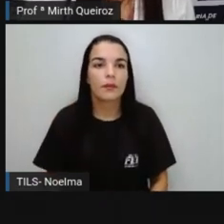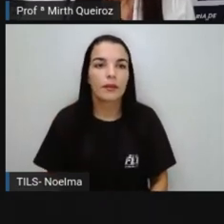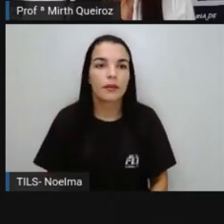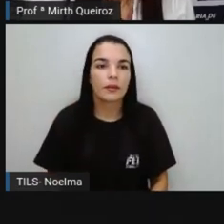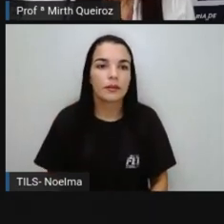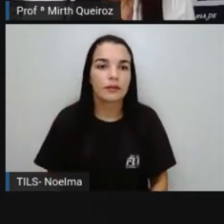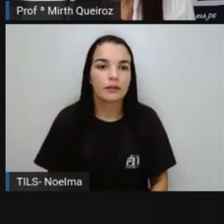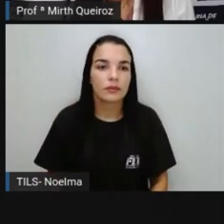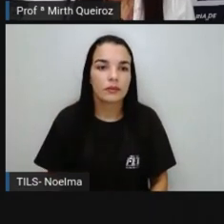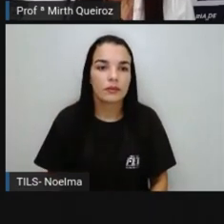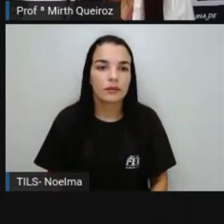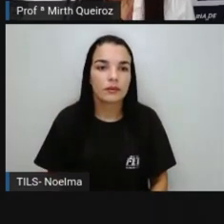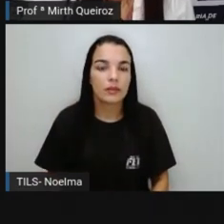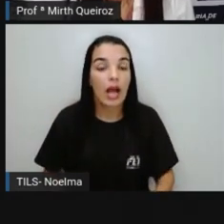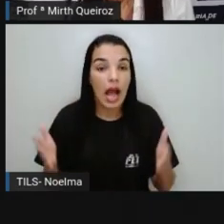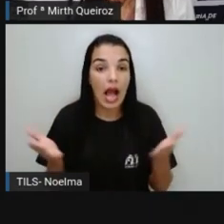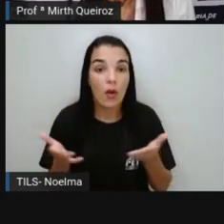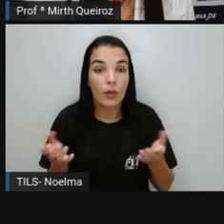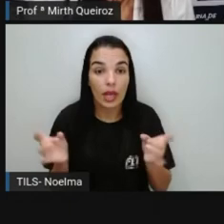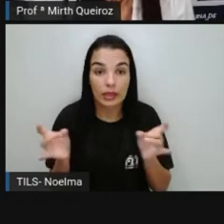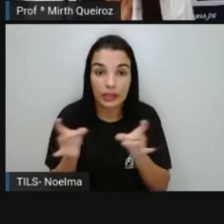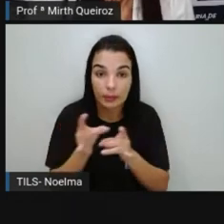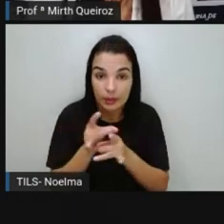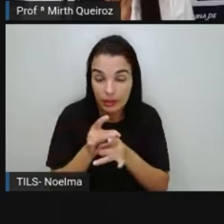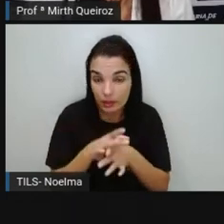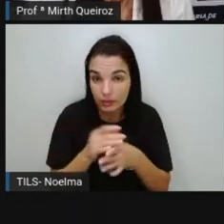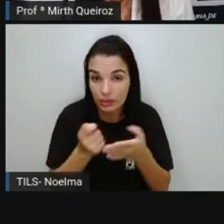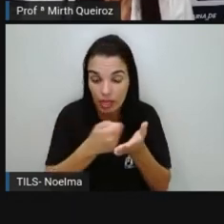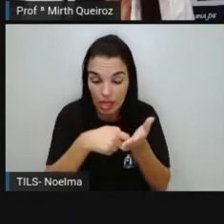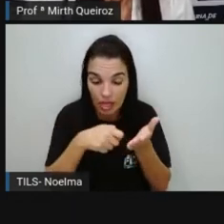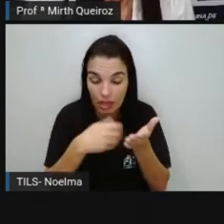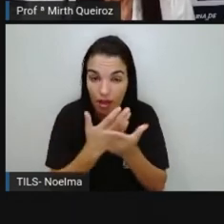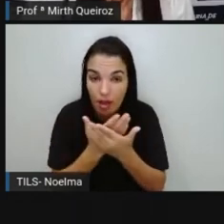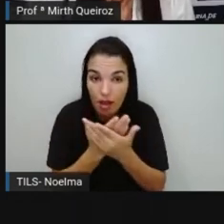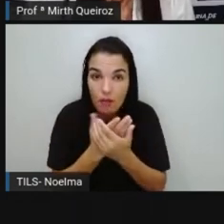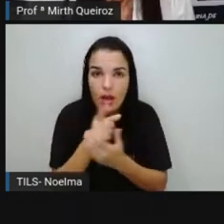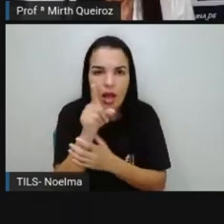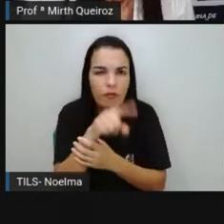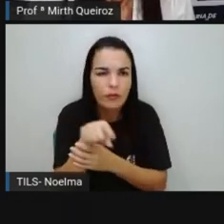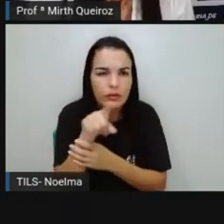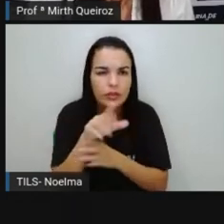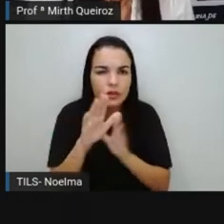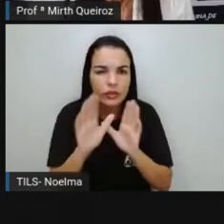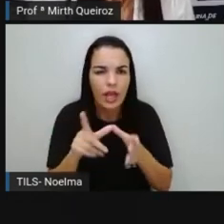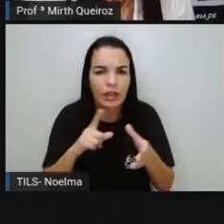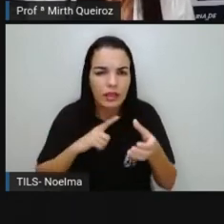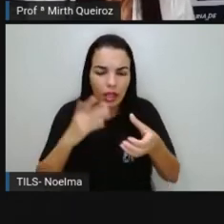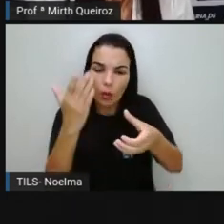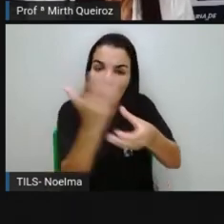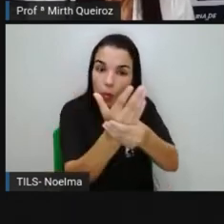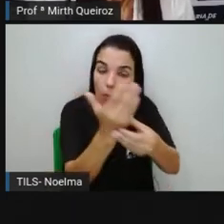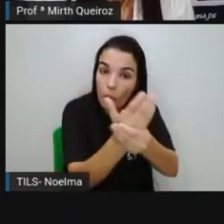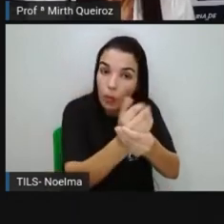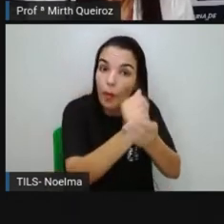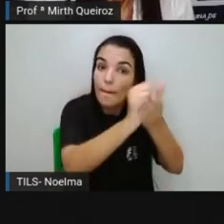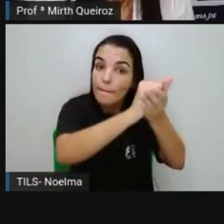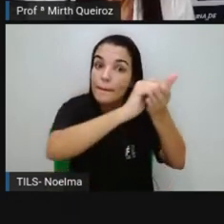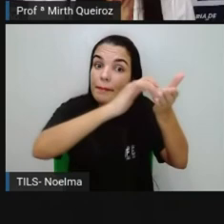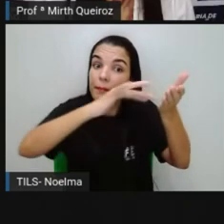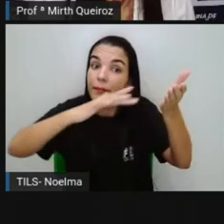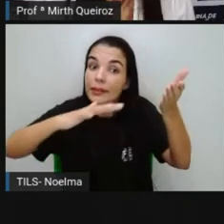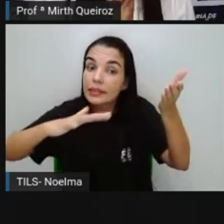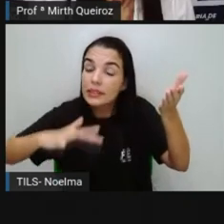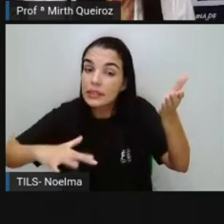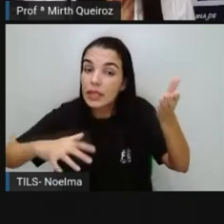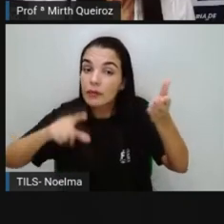Agora que nós terminamos a nossa aula, eu acredito que vocês já estejam aí com o percurso em mãos,